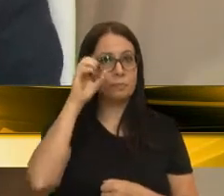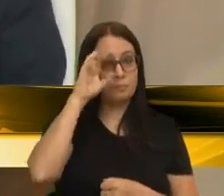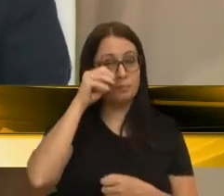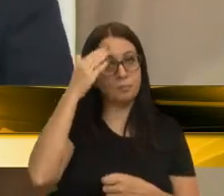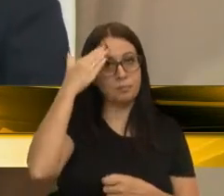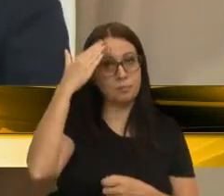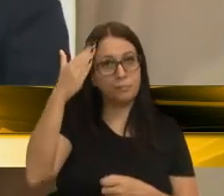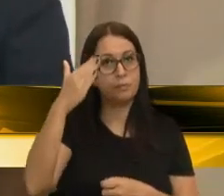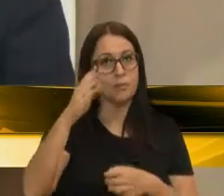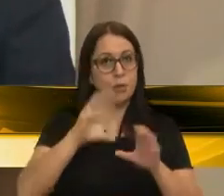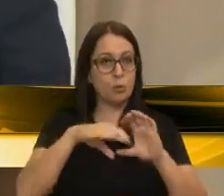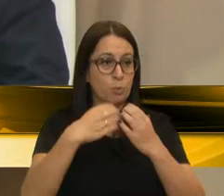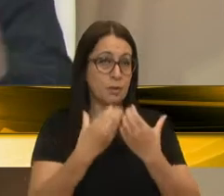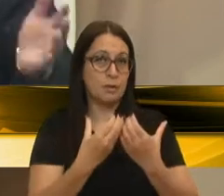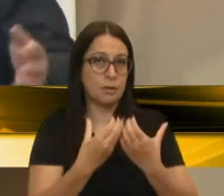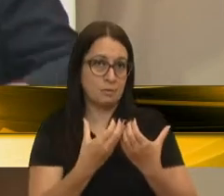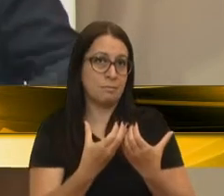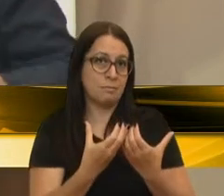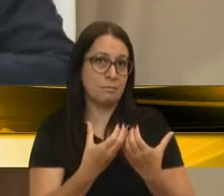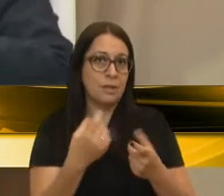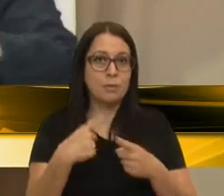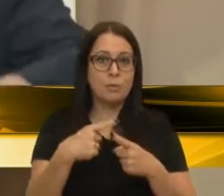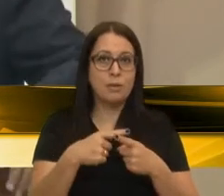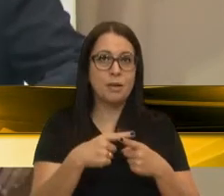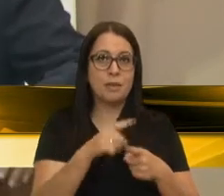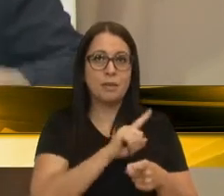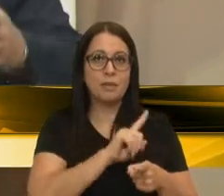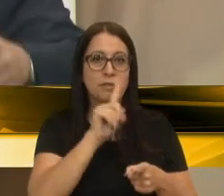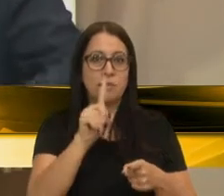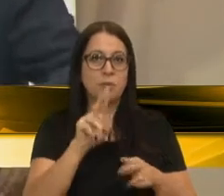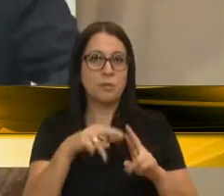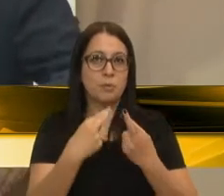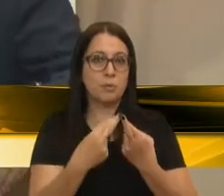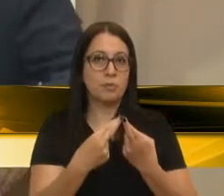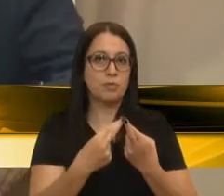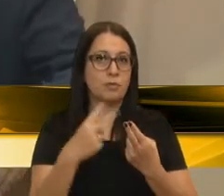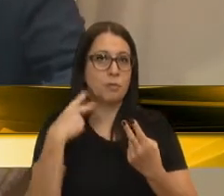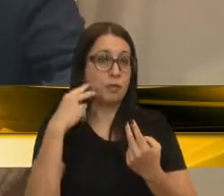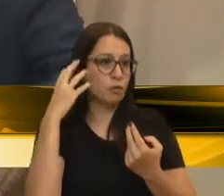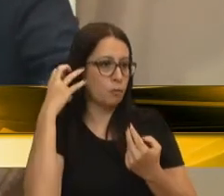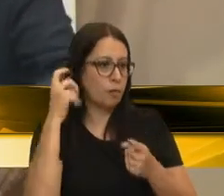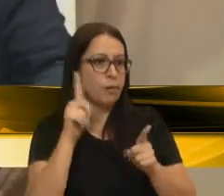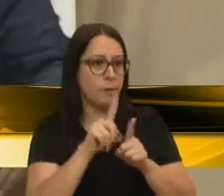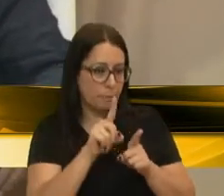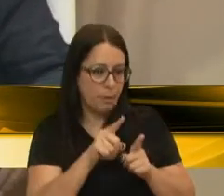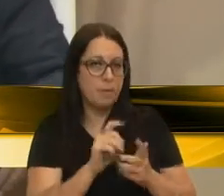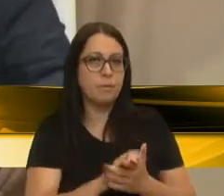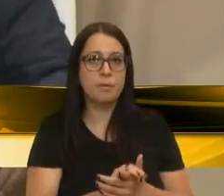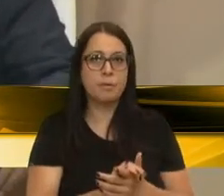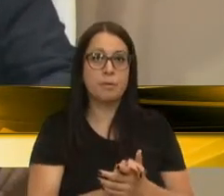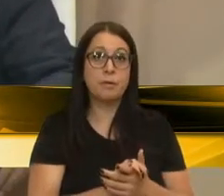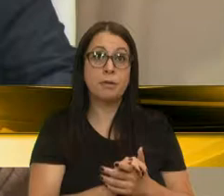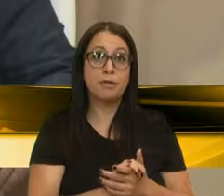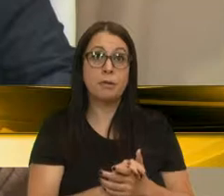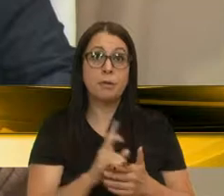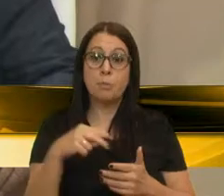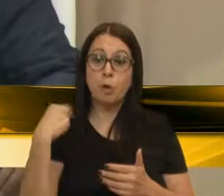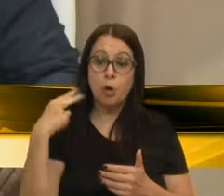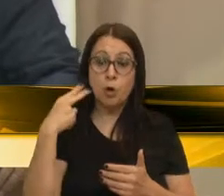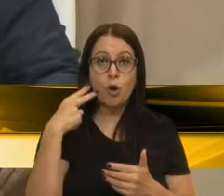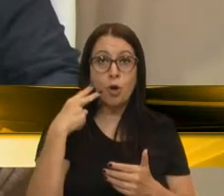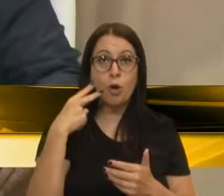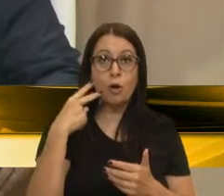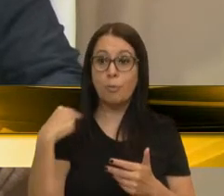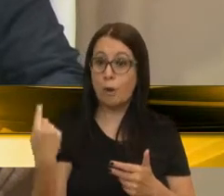quem agradece é a comunidade, porque foi o senhor ter vindo na nossa reunião, vereador Tibiriçá também, para nós foi um importante um